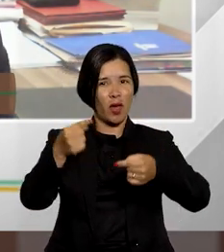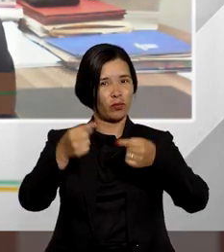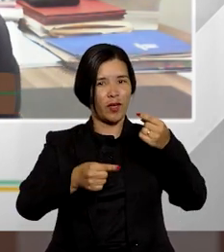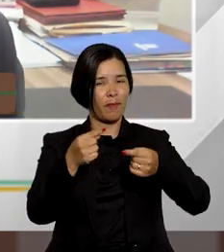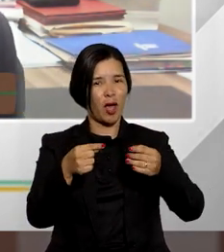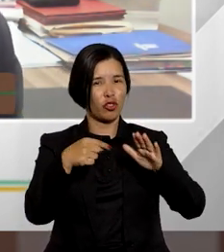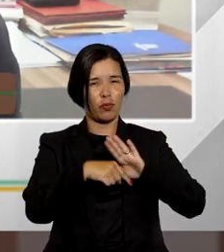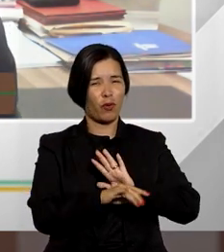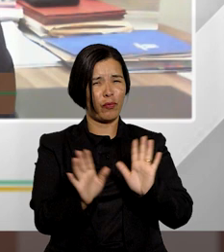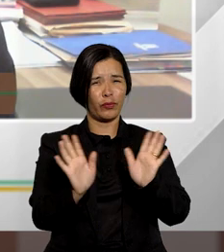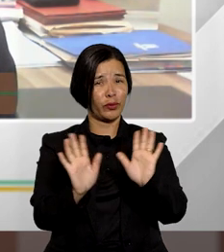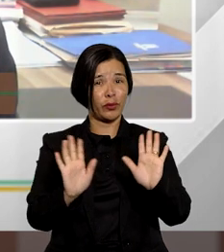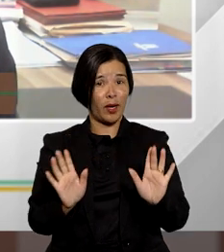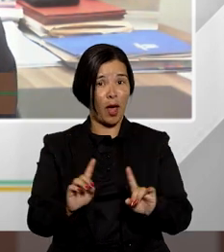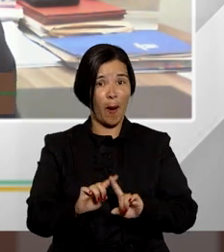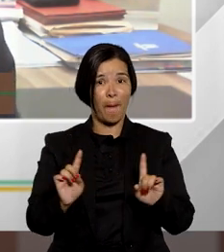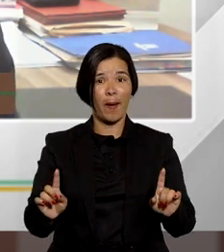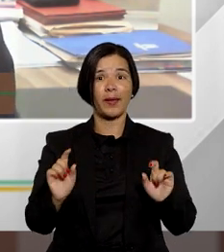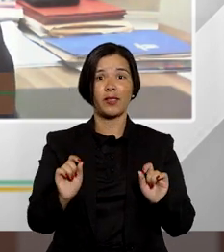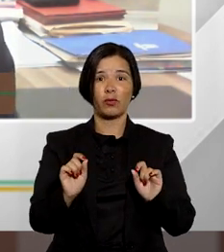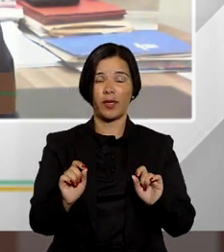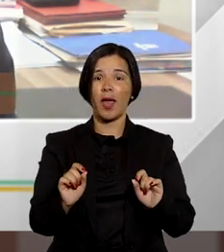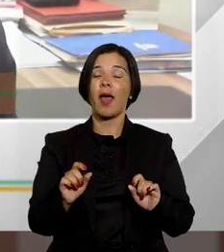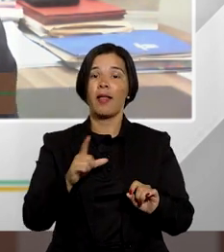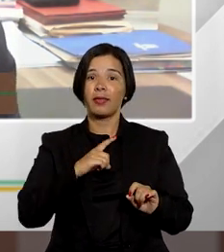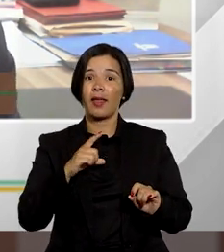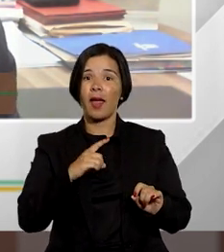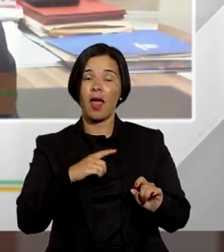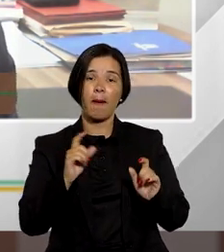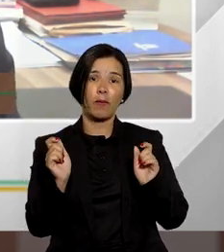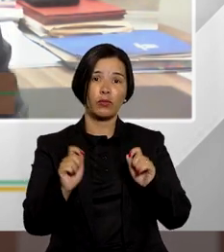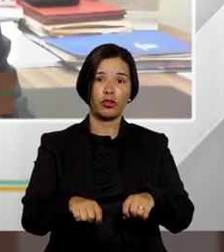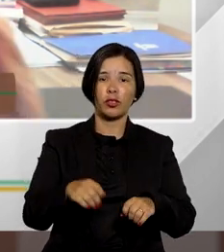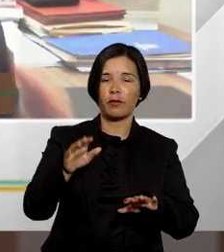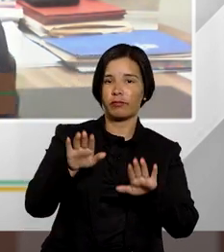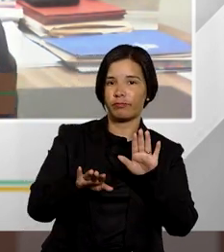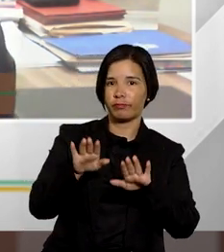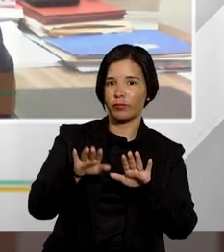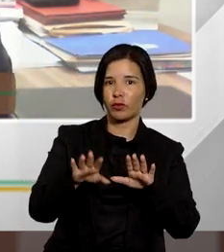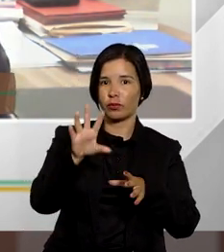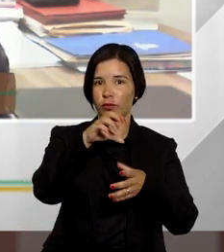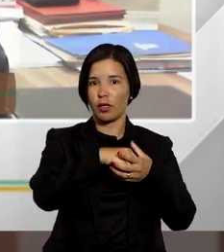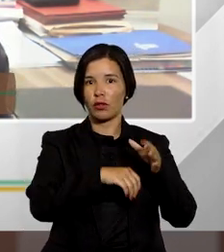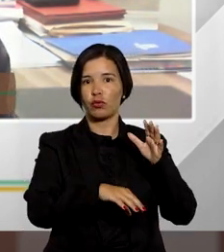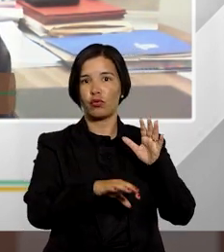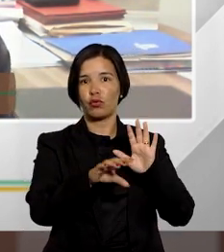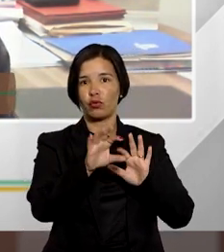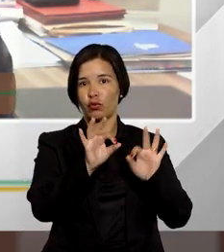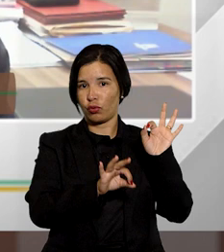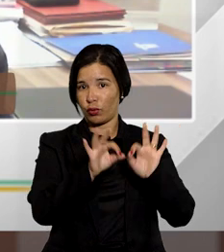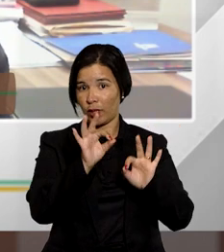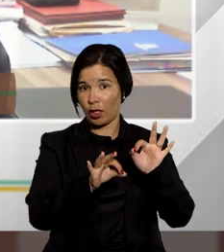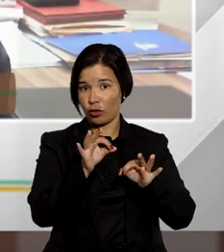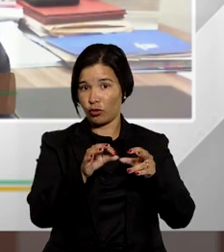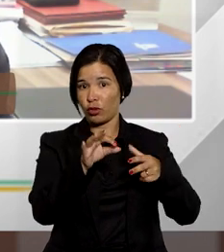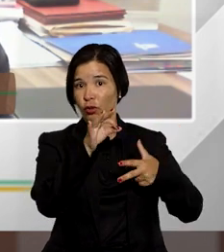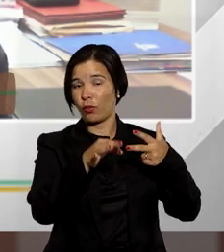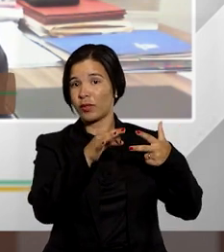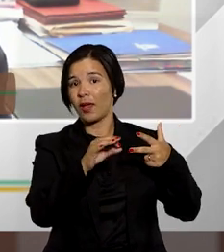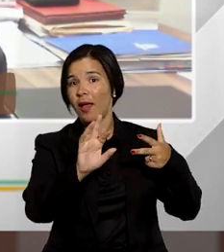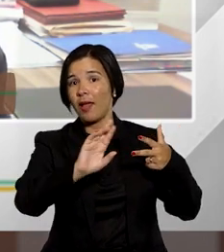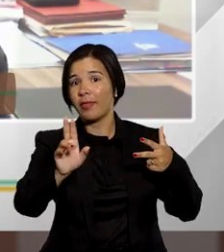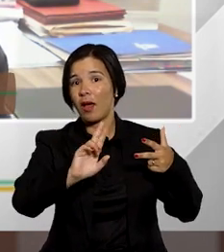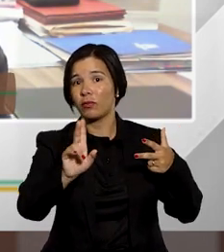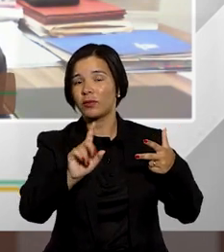profundo por alguns motivos deles razoáveis justos dentro do arcabouço jurídico não tem honorários